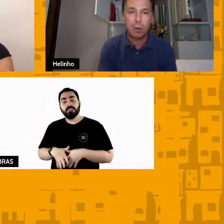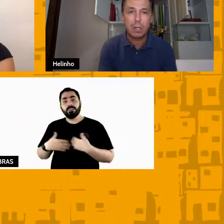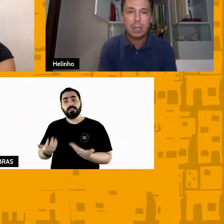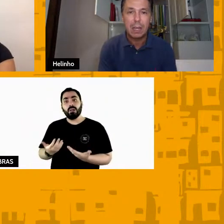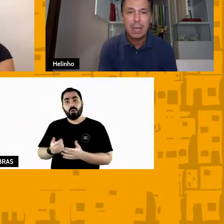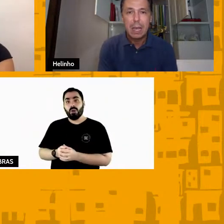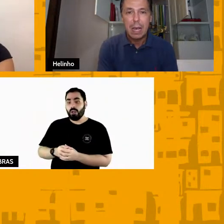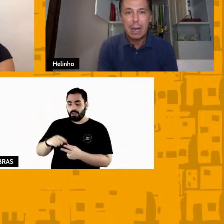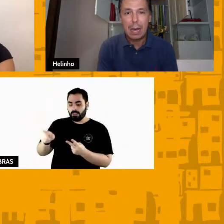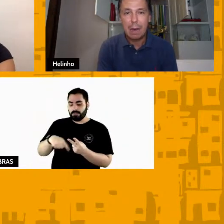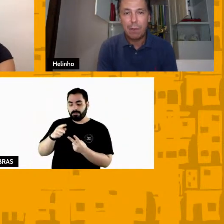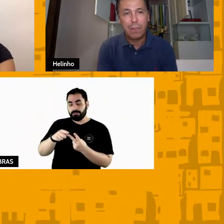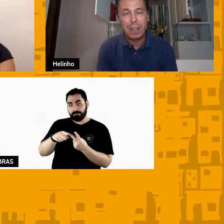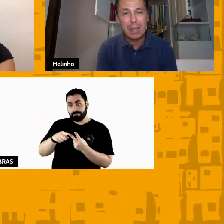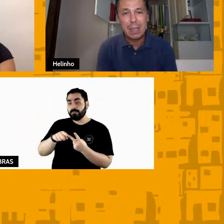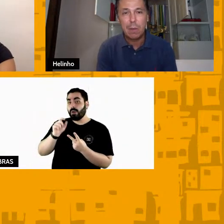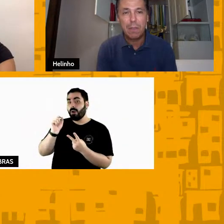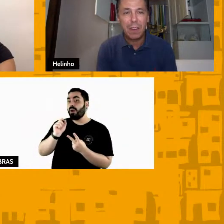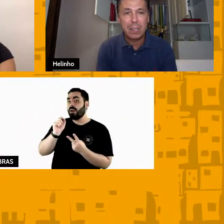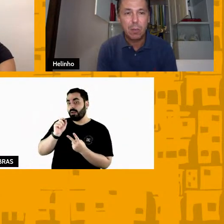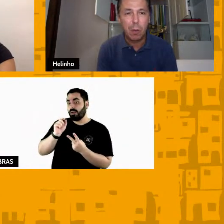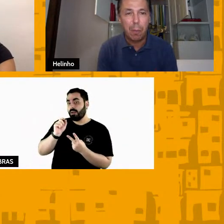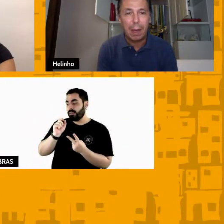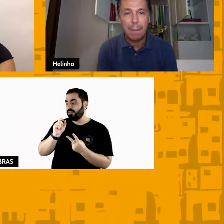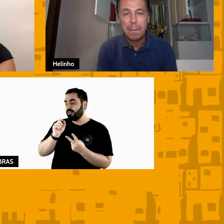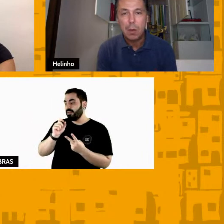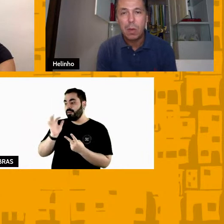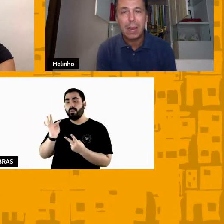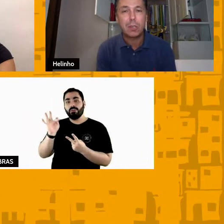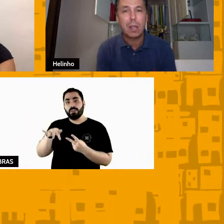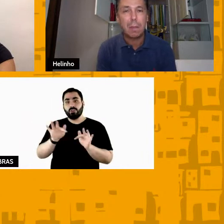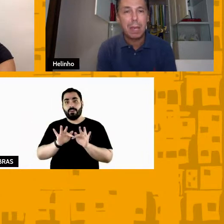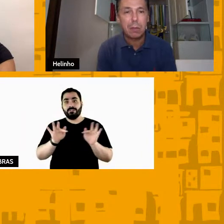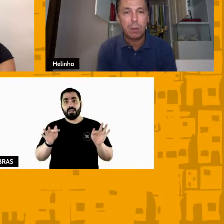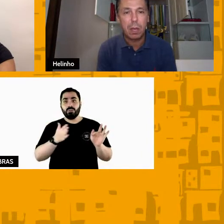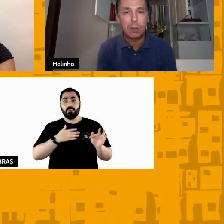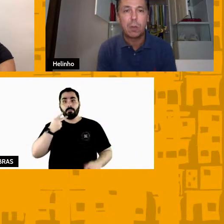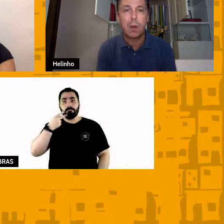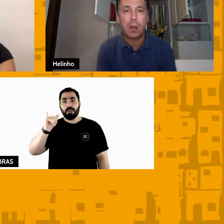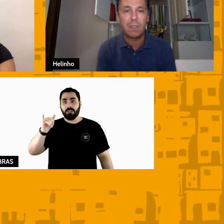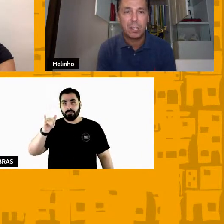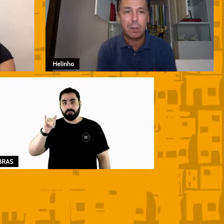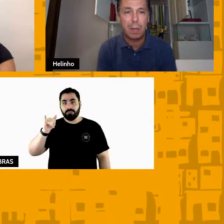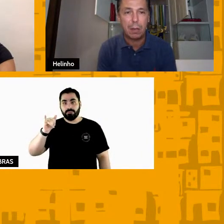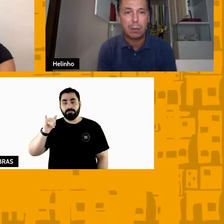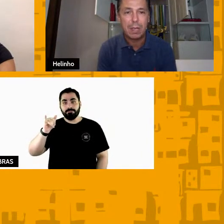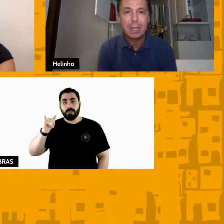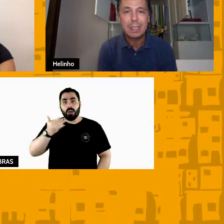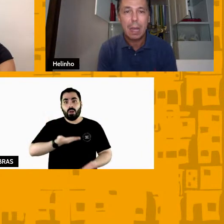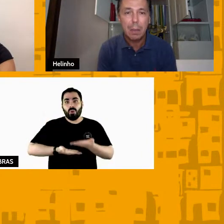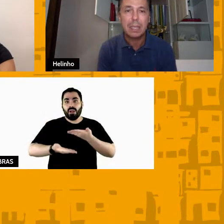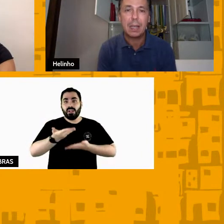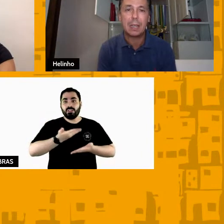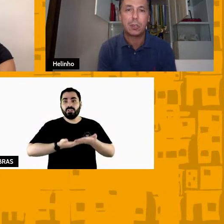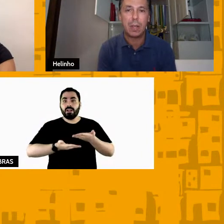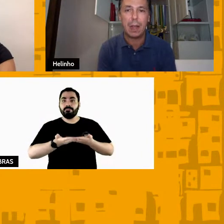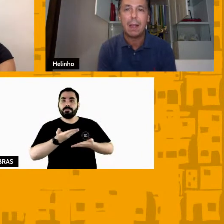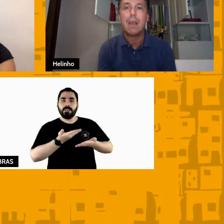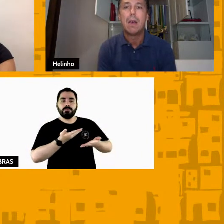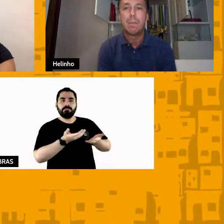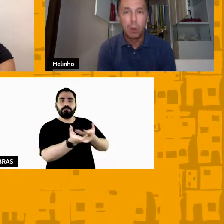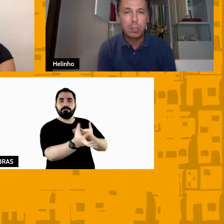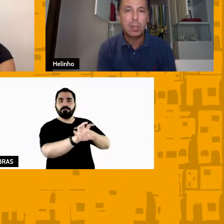segunda grande coisa vou finalizar com uma frase do meu pai o relacionamento é o seu maior investimento saiba se